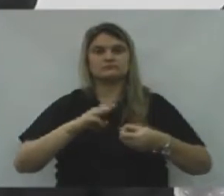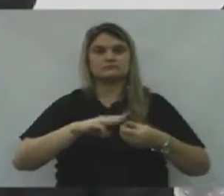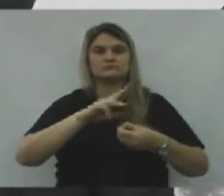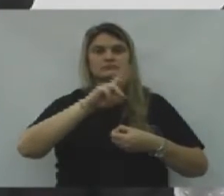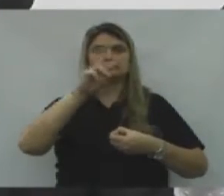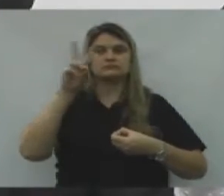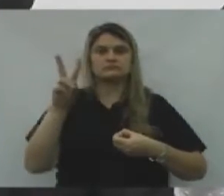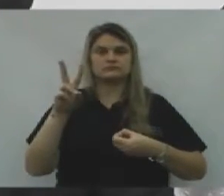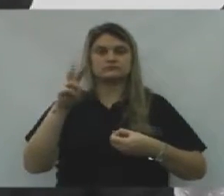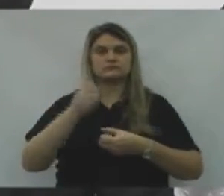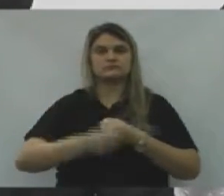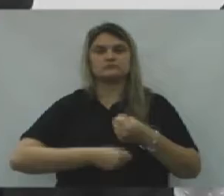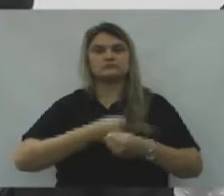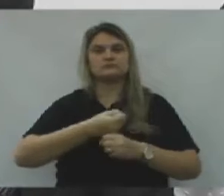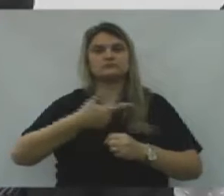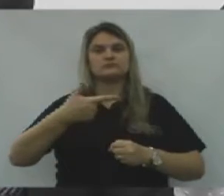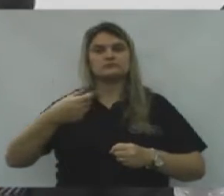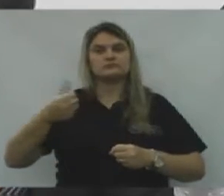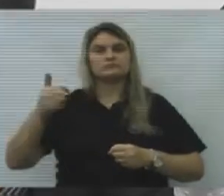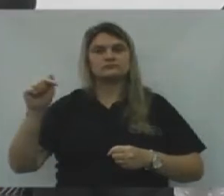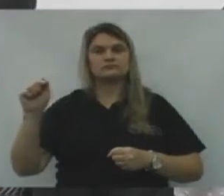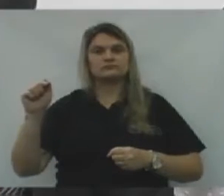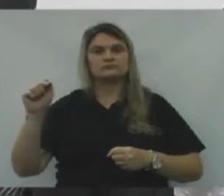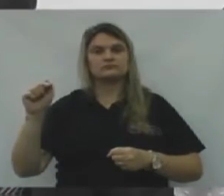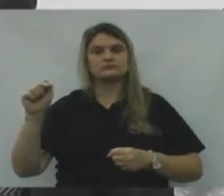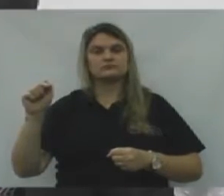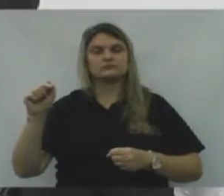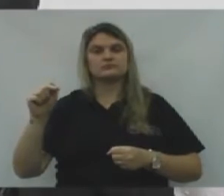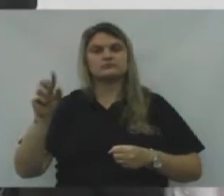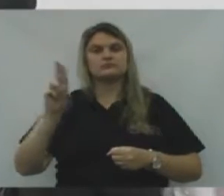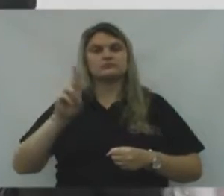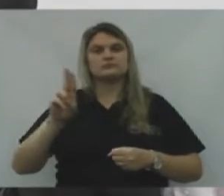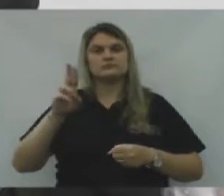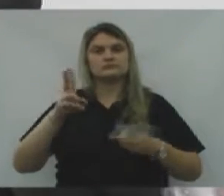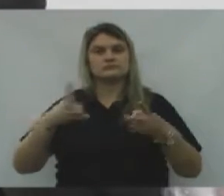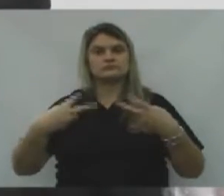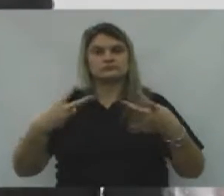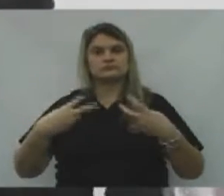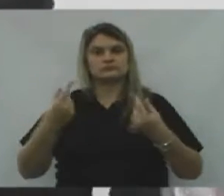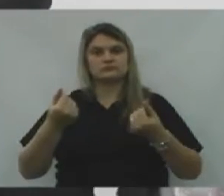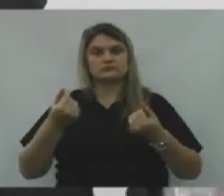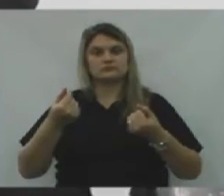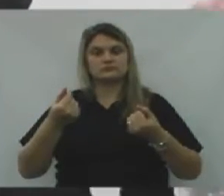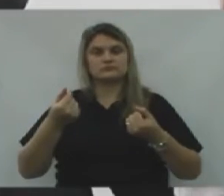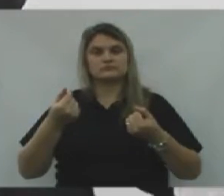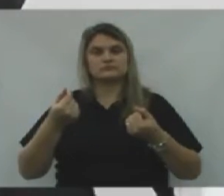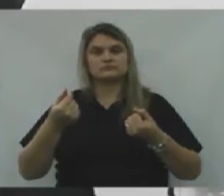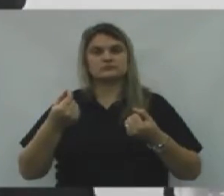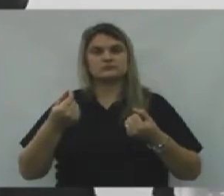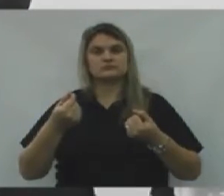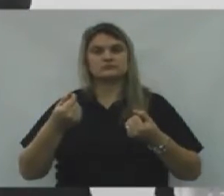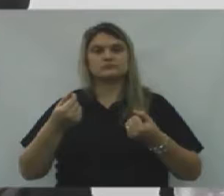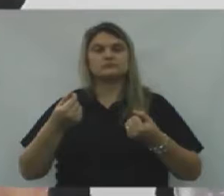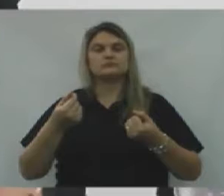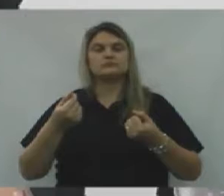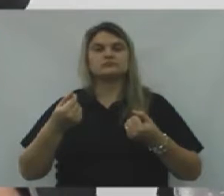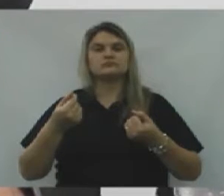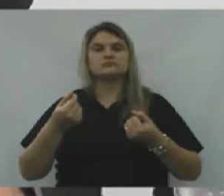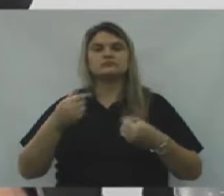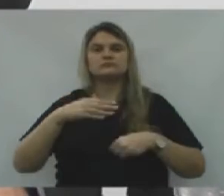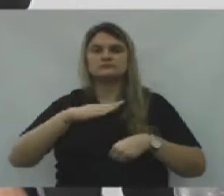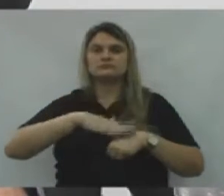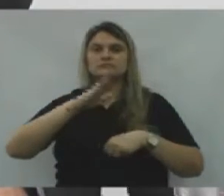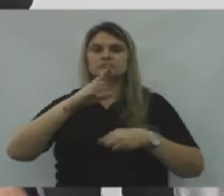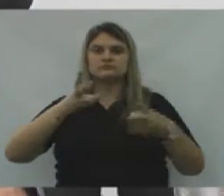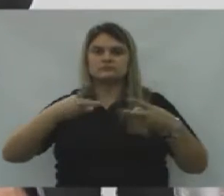Vitória para o exercício de 2017, com recursos provenientes de